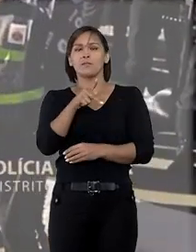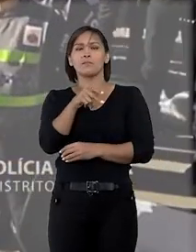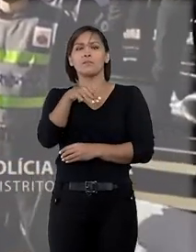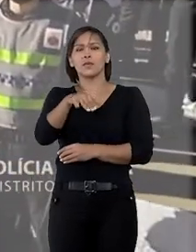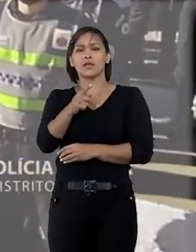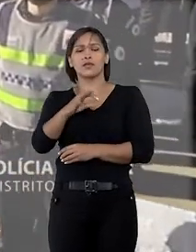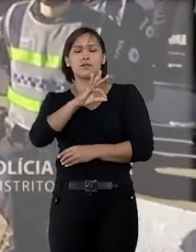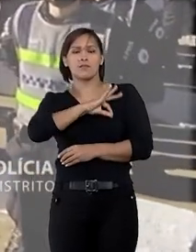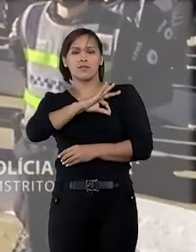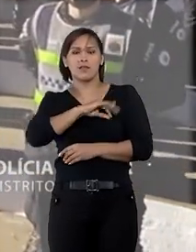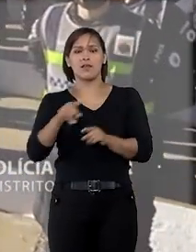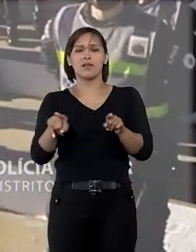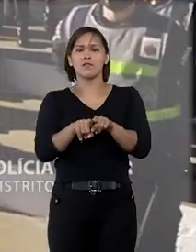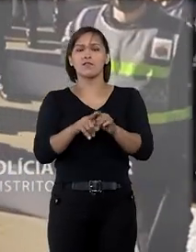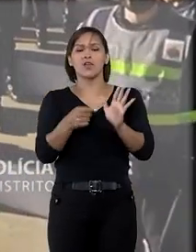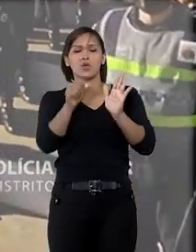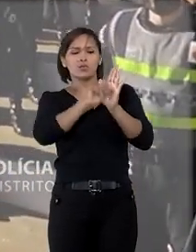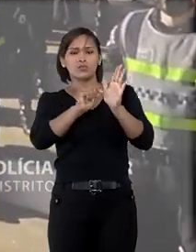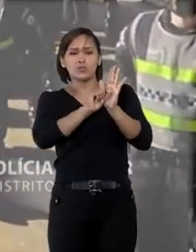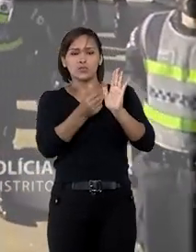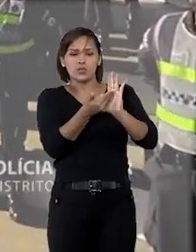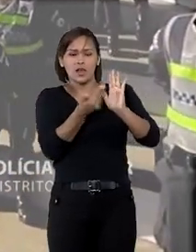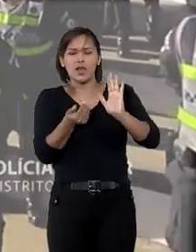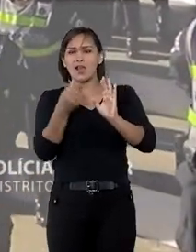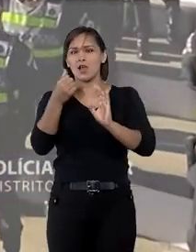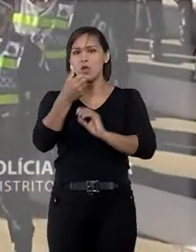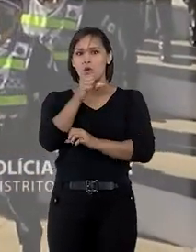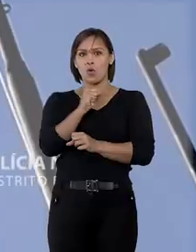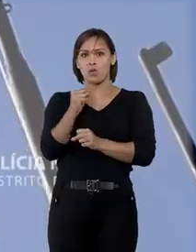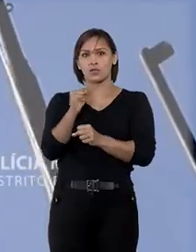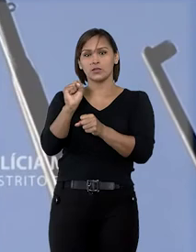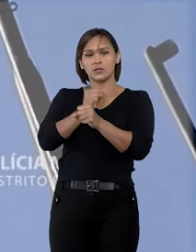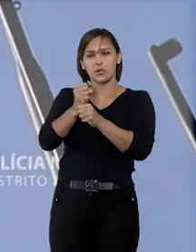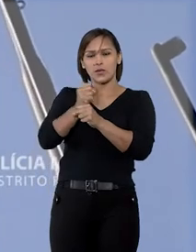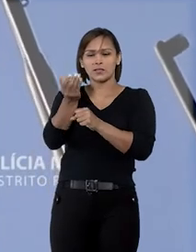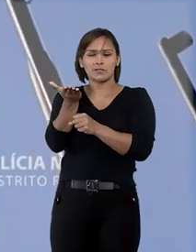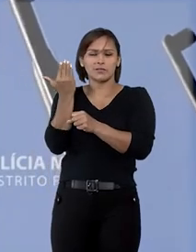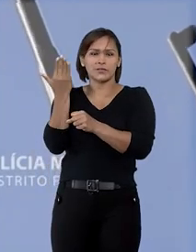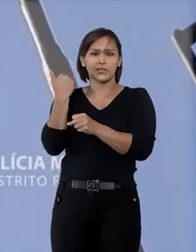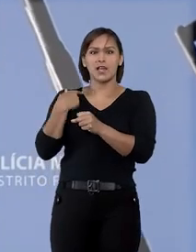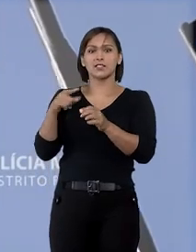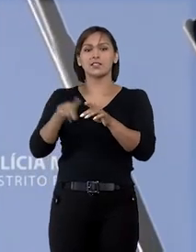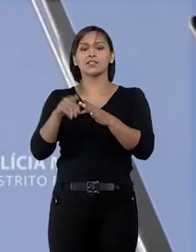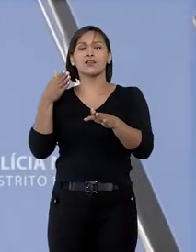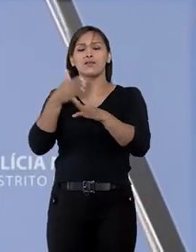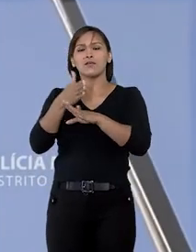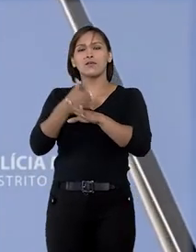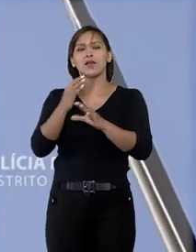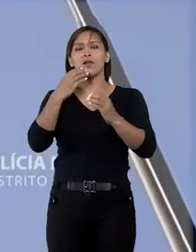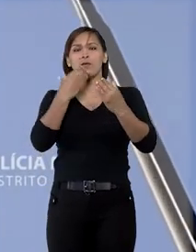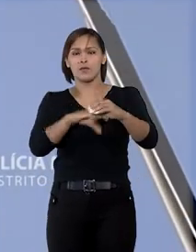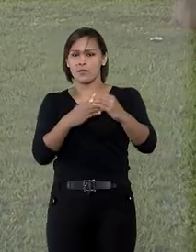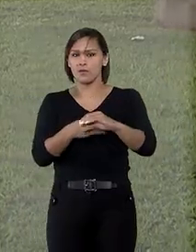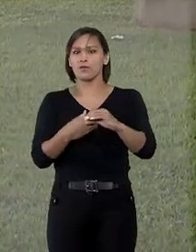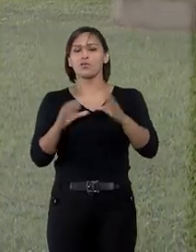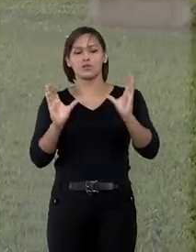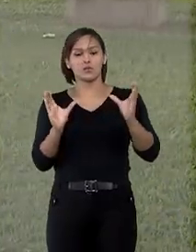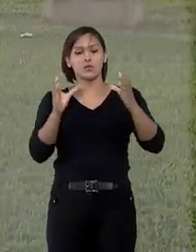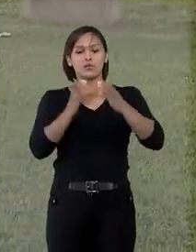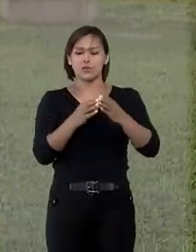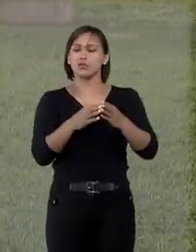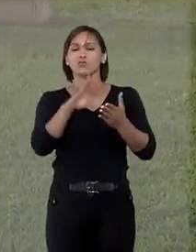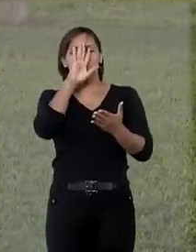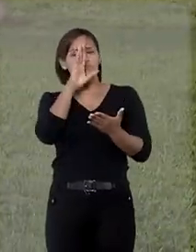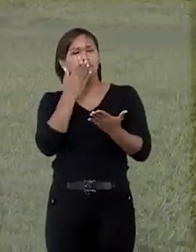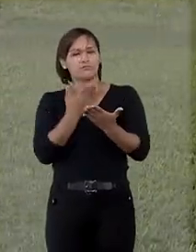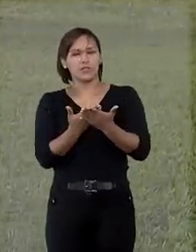ter admitido o uso de drogas oito anos antes do certame. Ao determinar a reintegração do candidato ao concurso, o colegiado